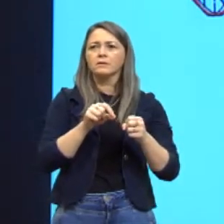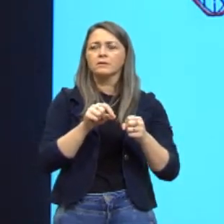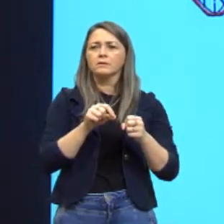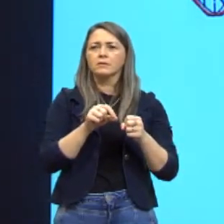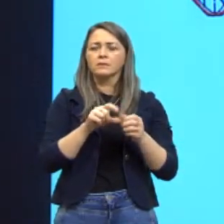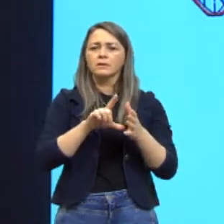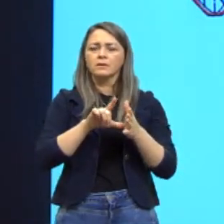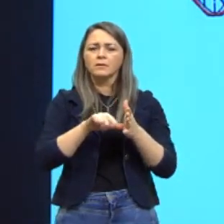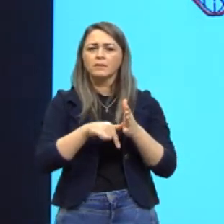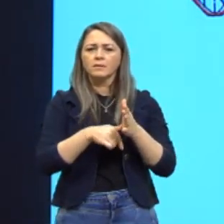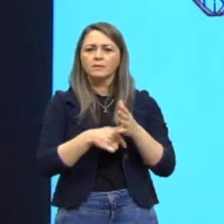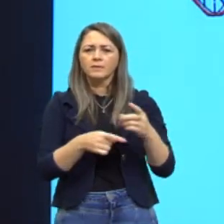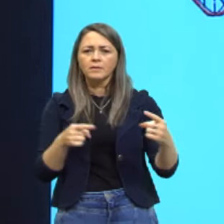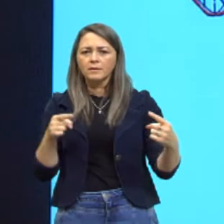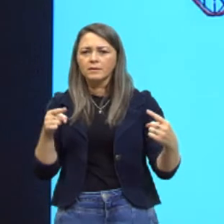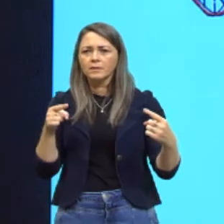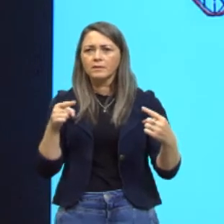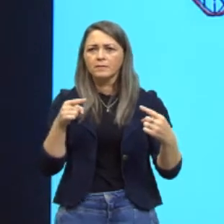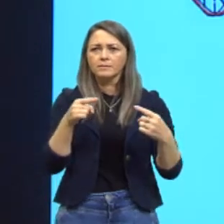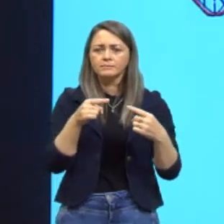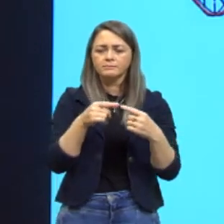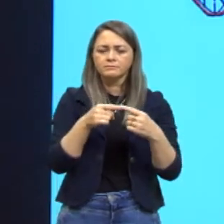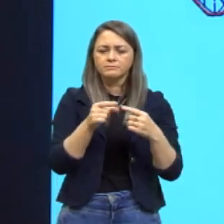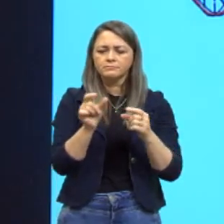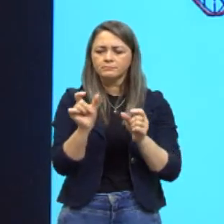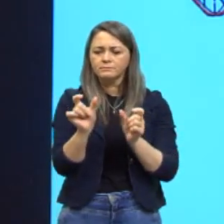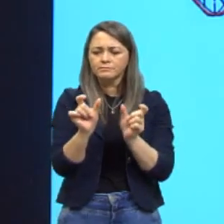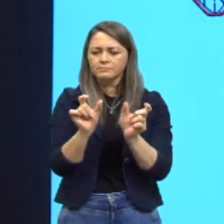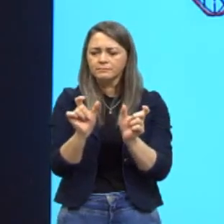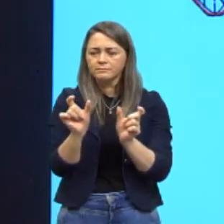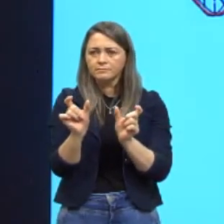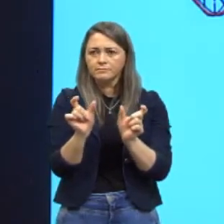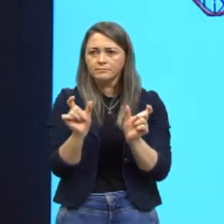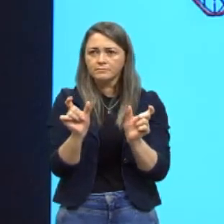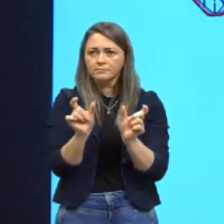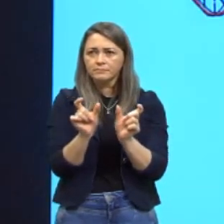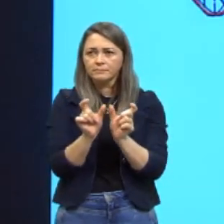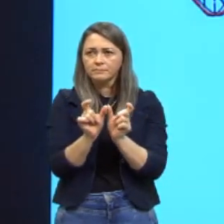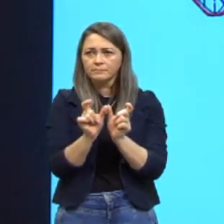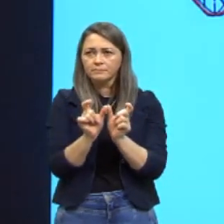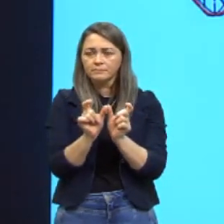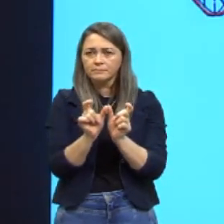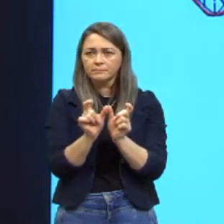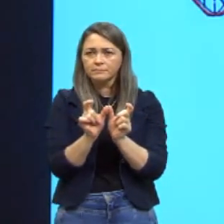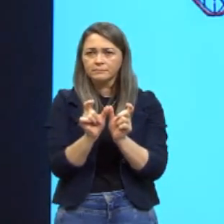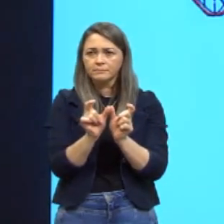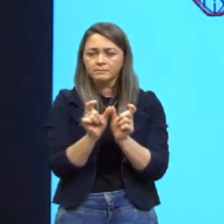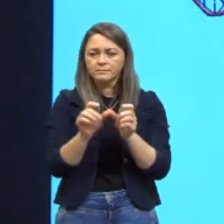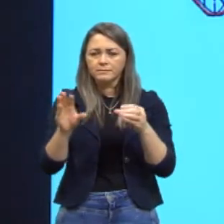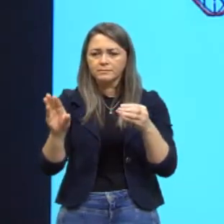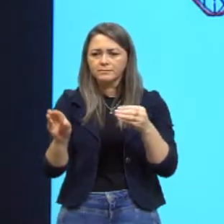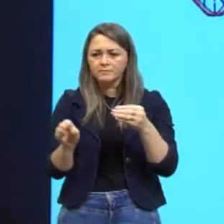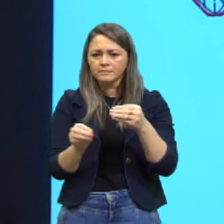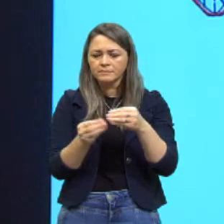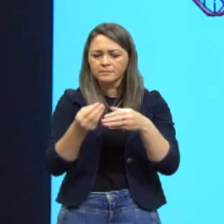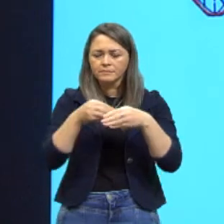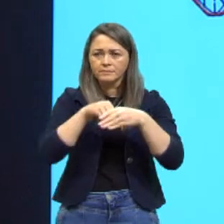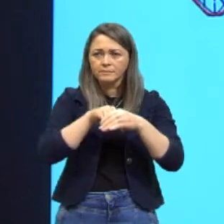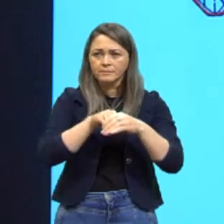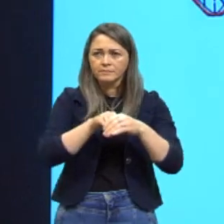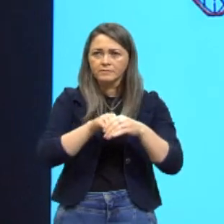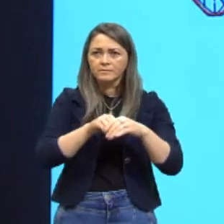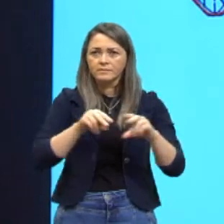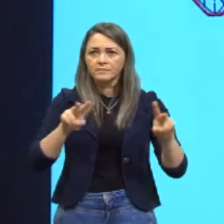Daí nós temos a ligação dos fragmentos em vetores e o armazenamento dos vetores